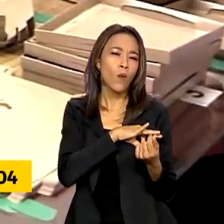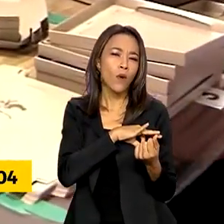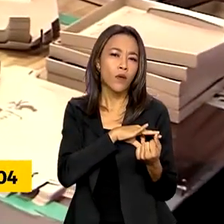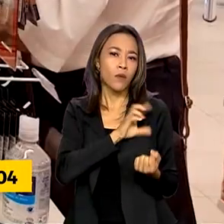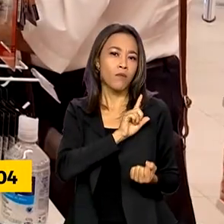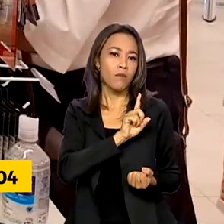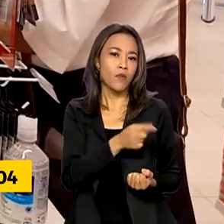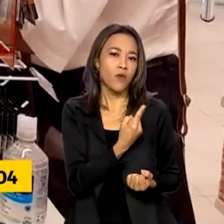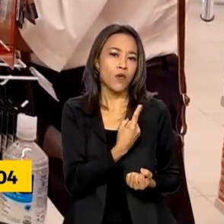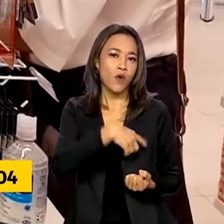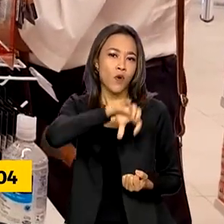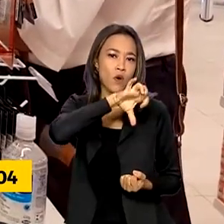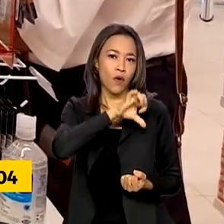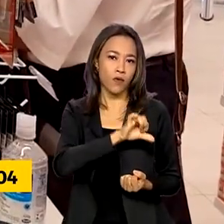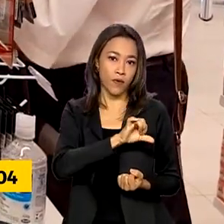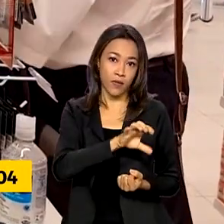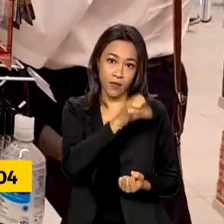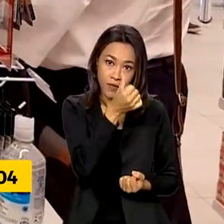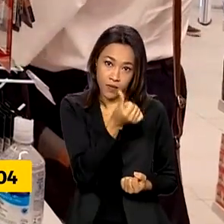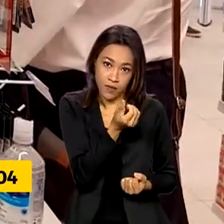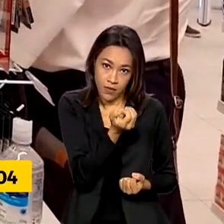de R$.960.